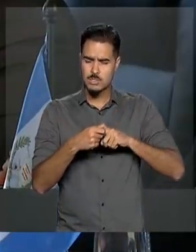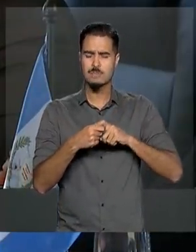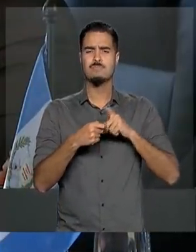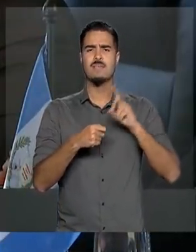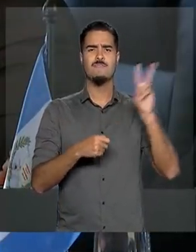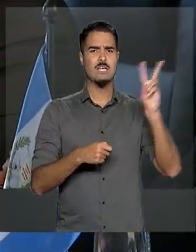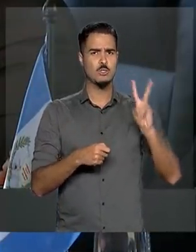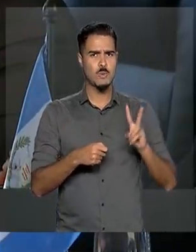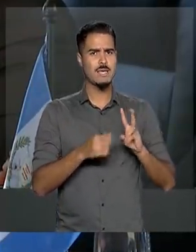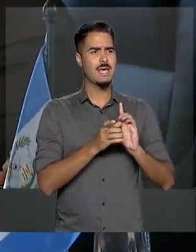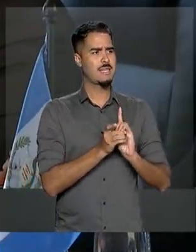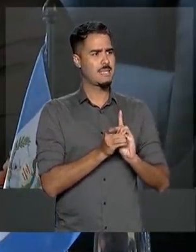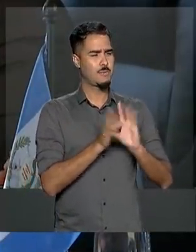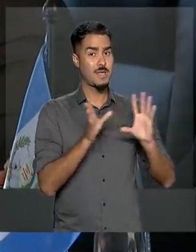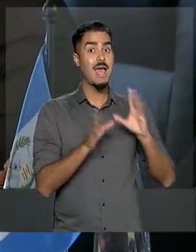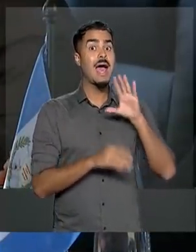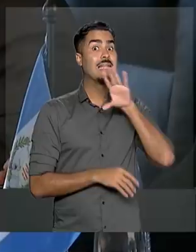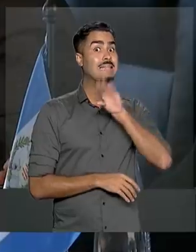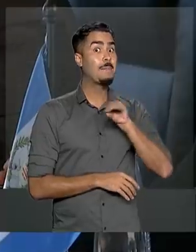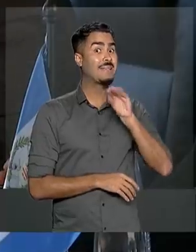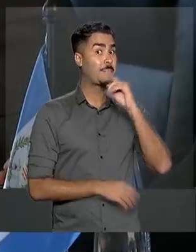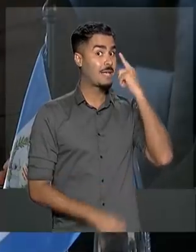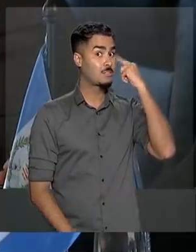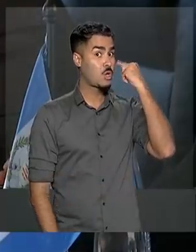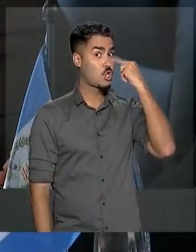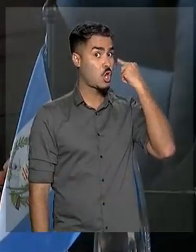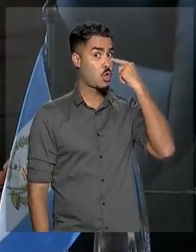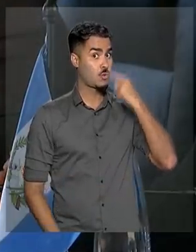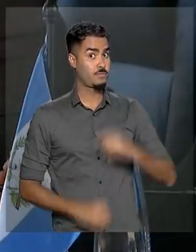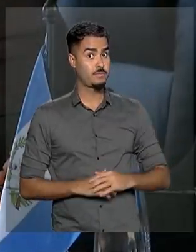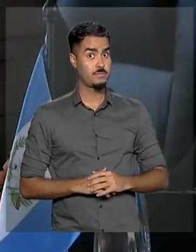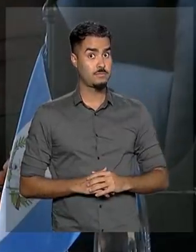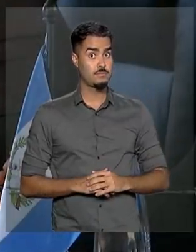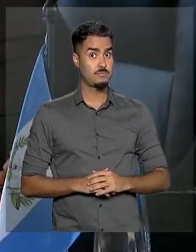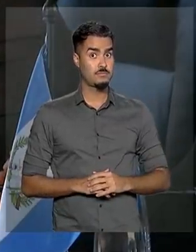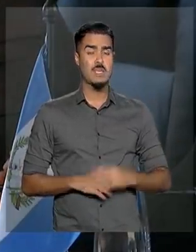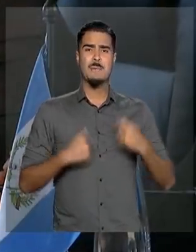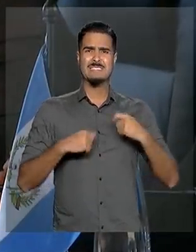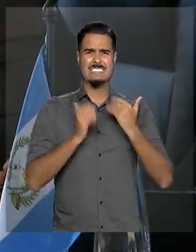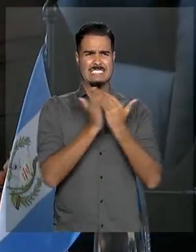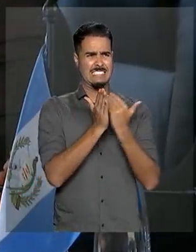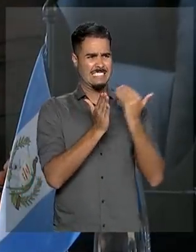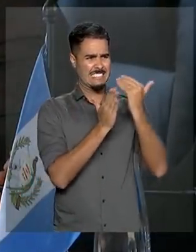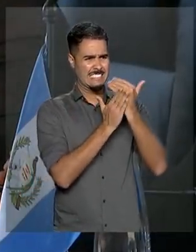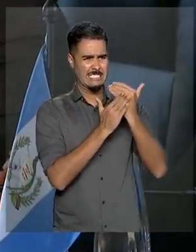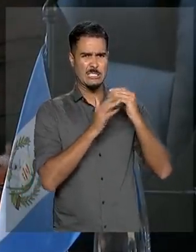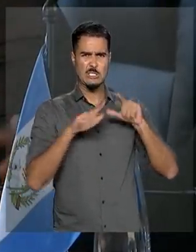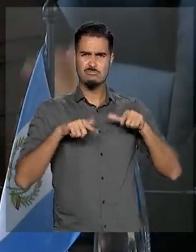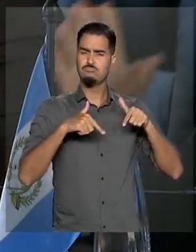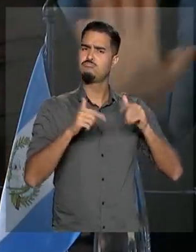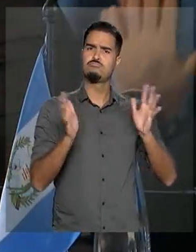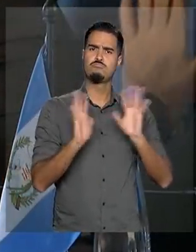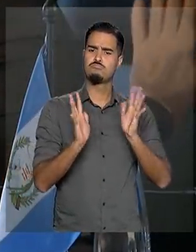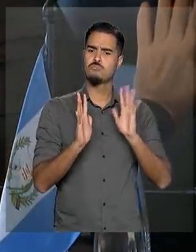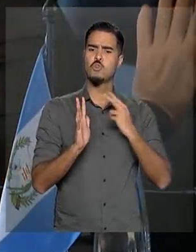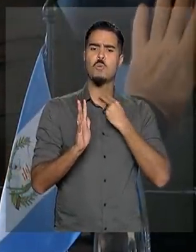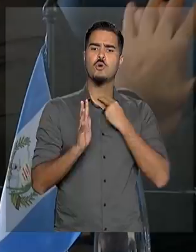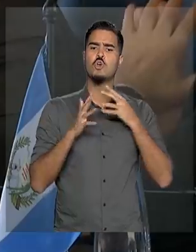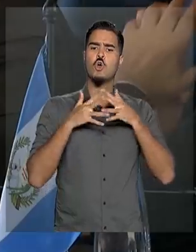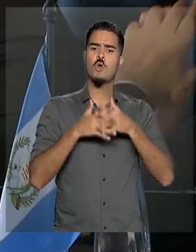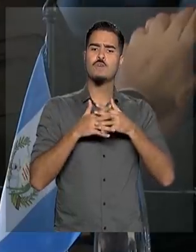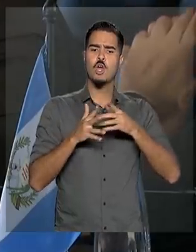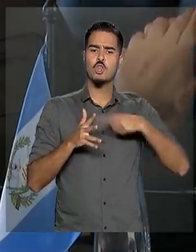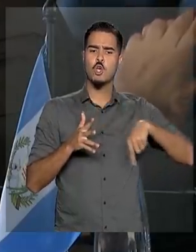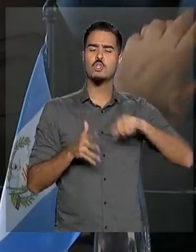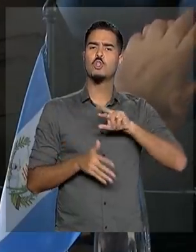convívio democrático das Américas, sem qualquer medida extrema que nos confunda como naciones